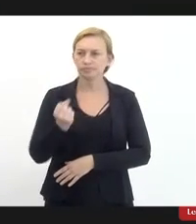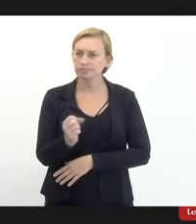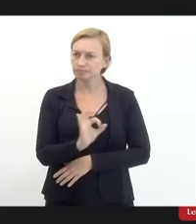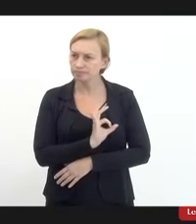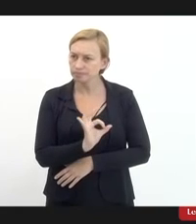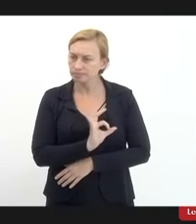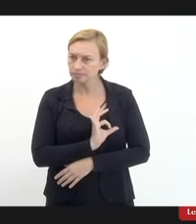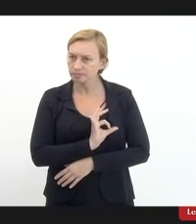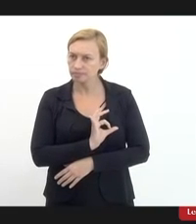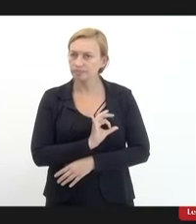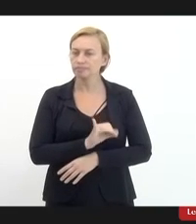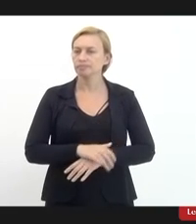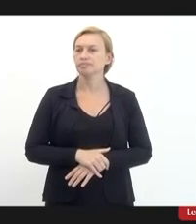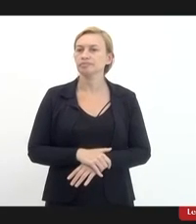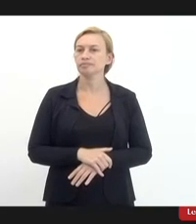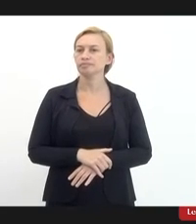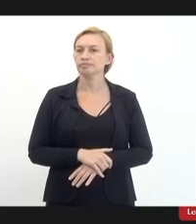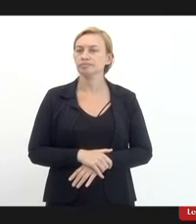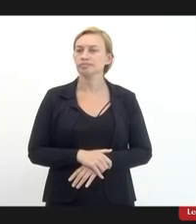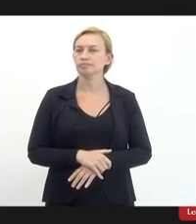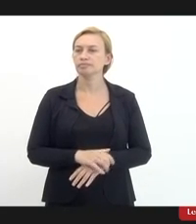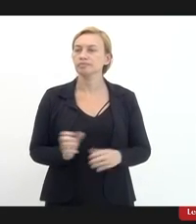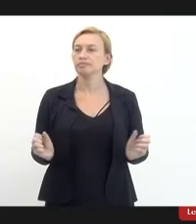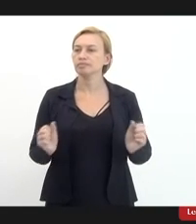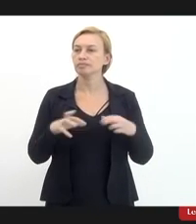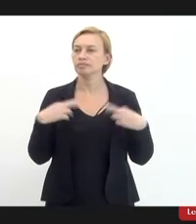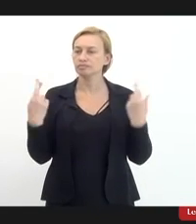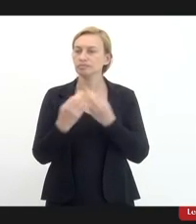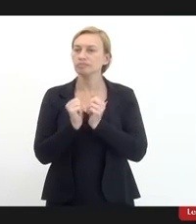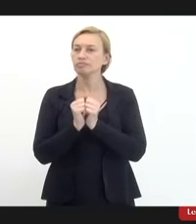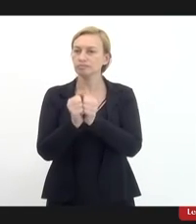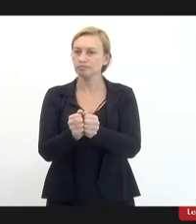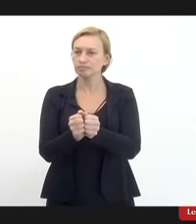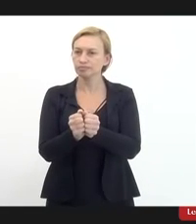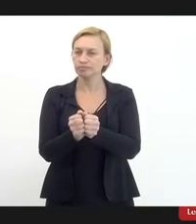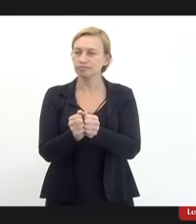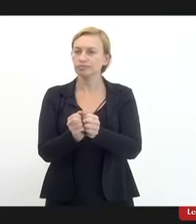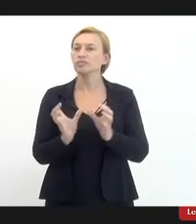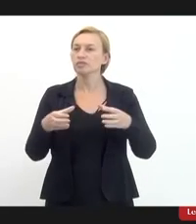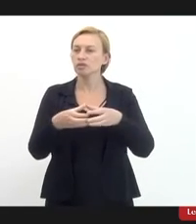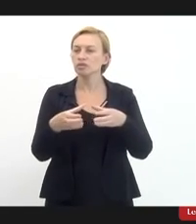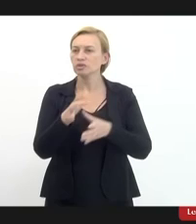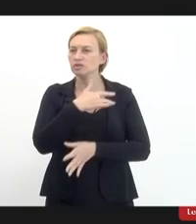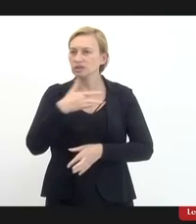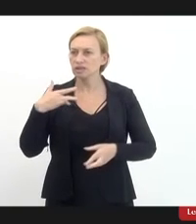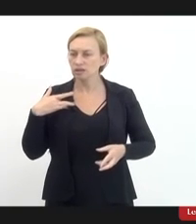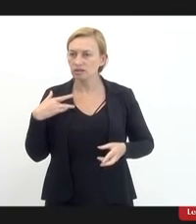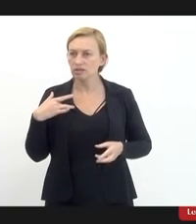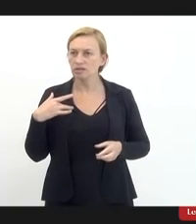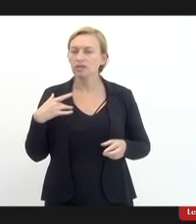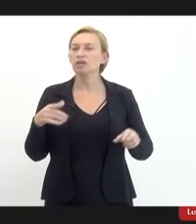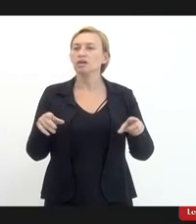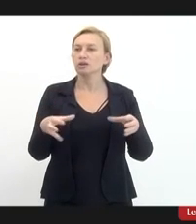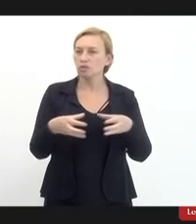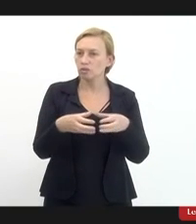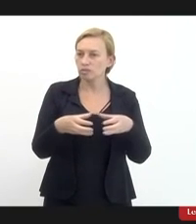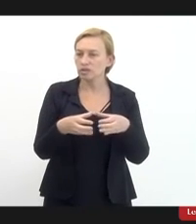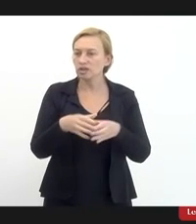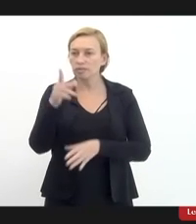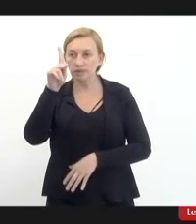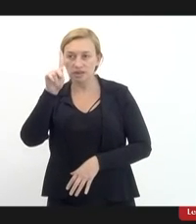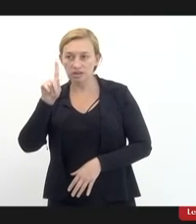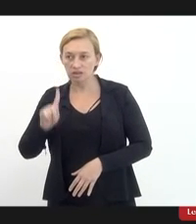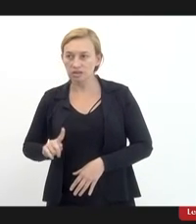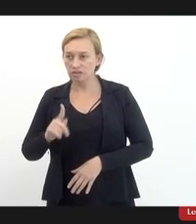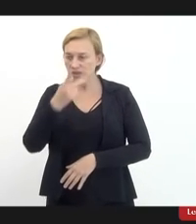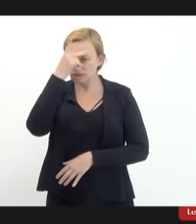Rocha por presidir essa reunião conjunto da comissão de saúde bem como a comissão da pessoa